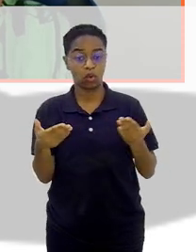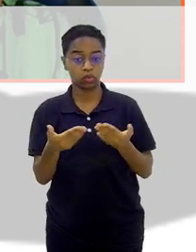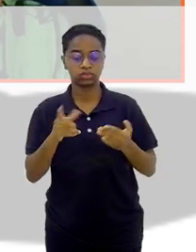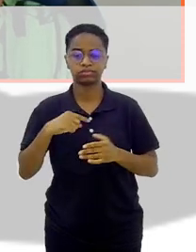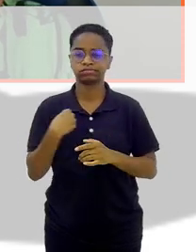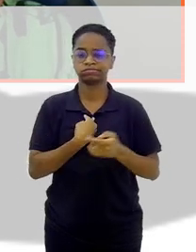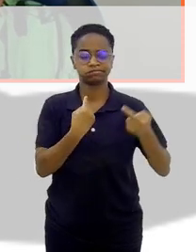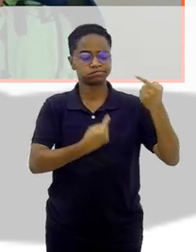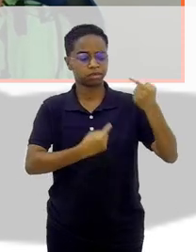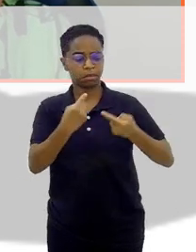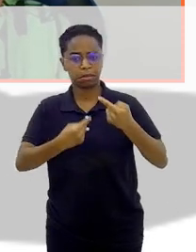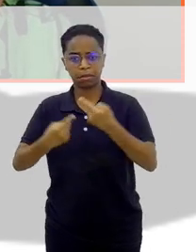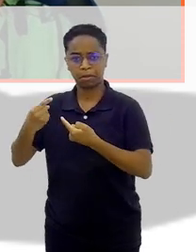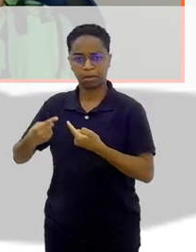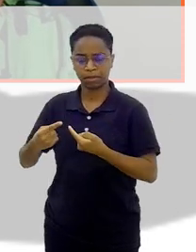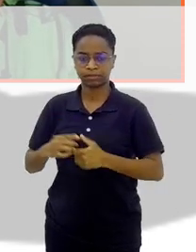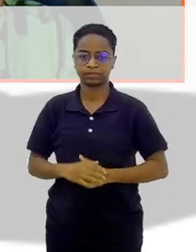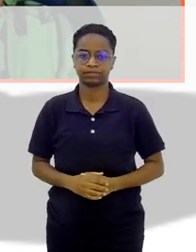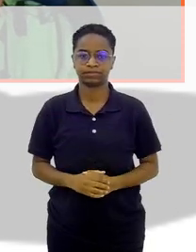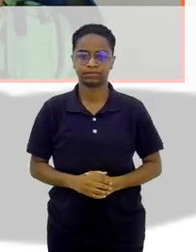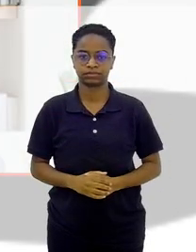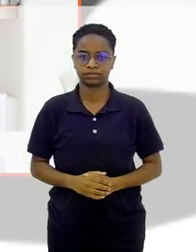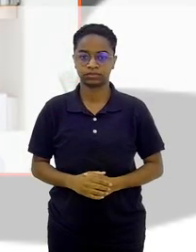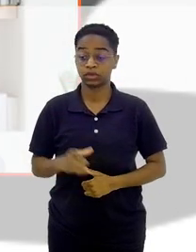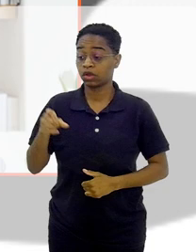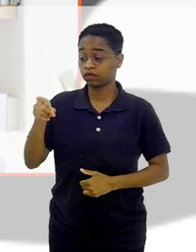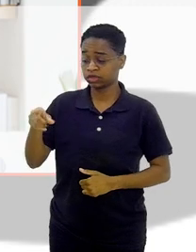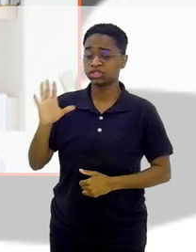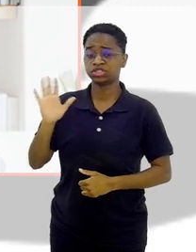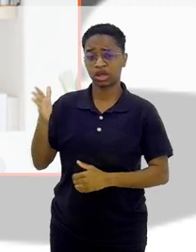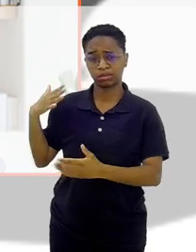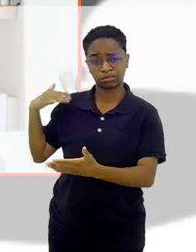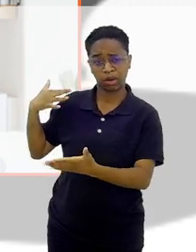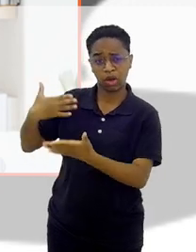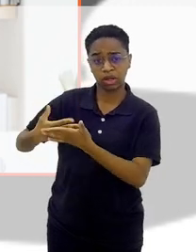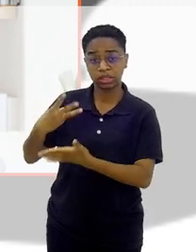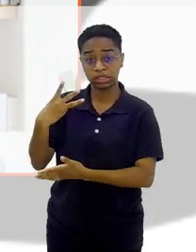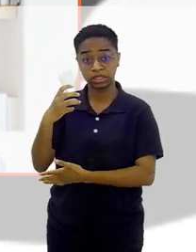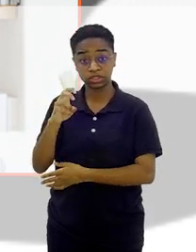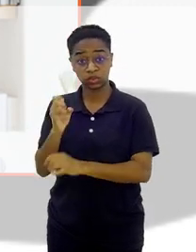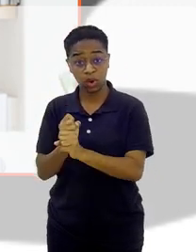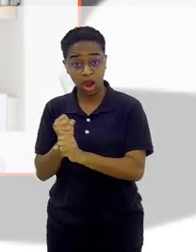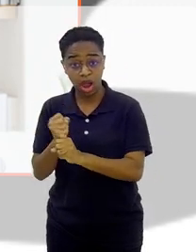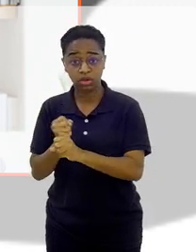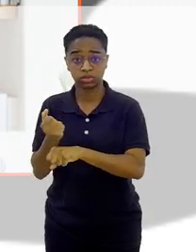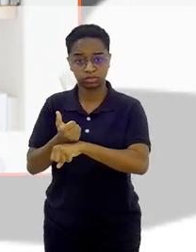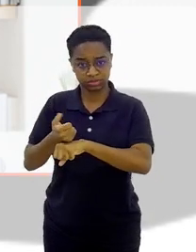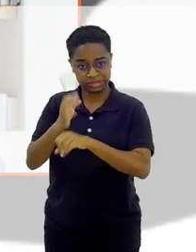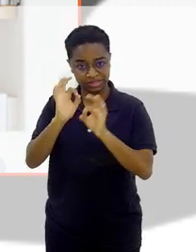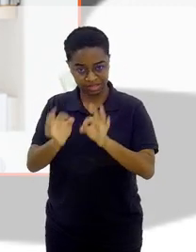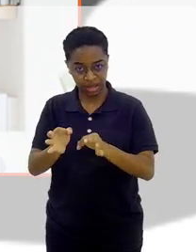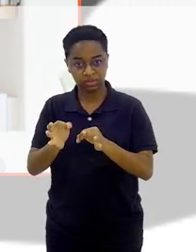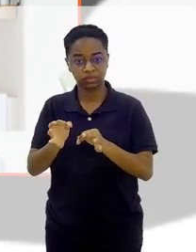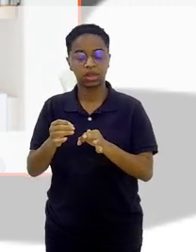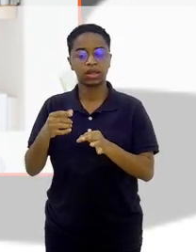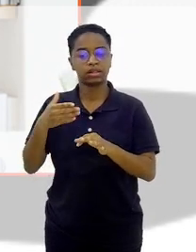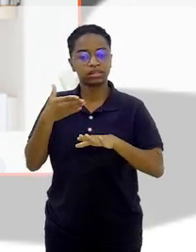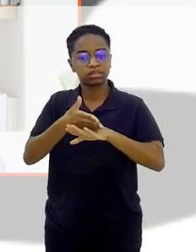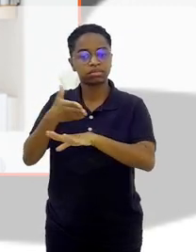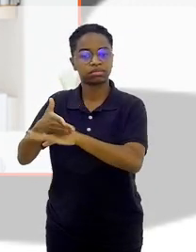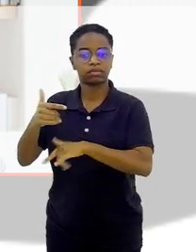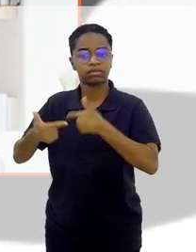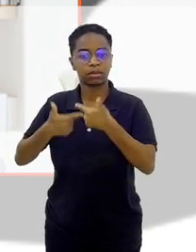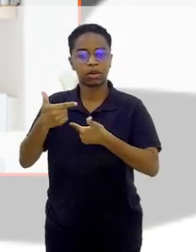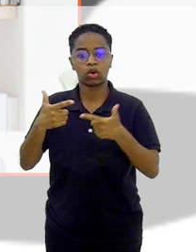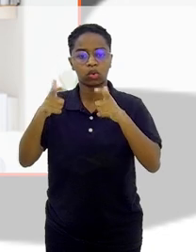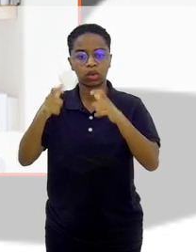para conversar. Sônia, você vem de longa carreira de 35 anos em grandes redações jornalísticas, né? Em que momento que